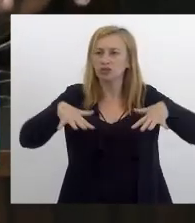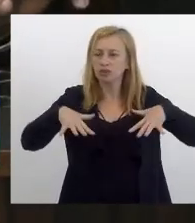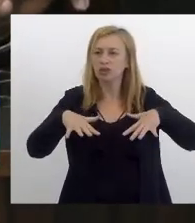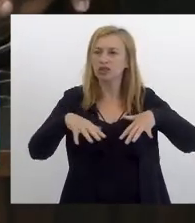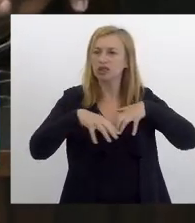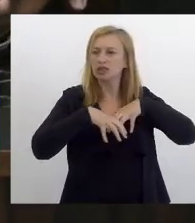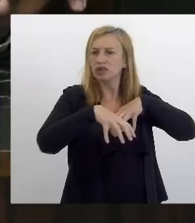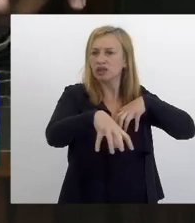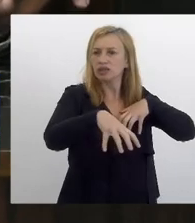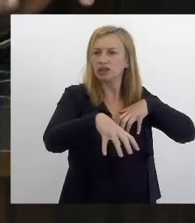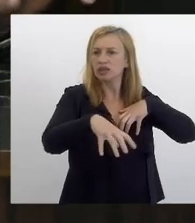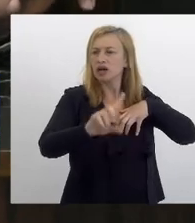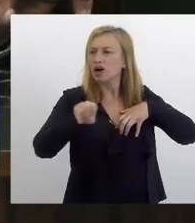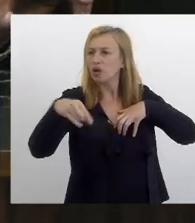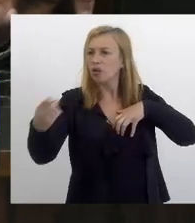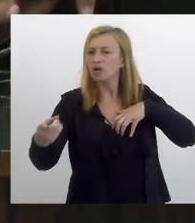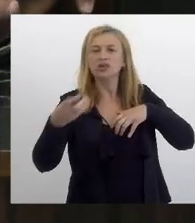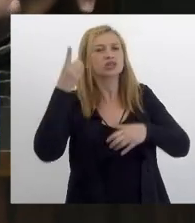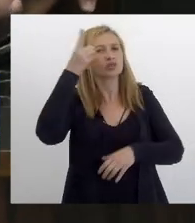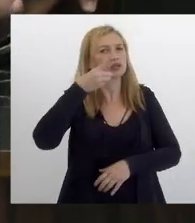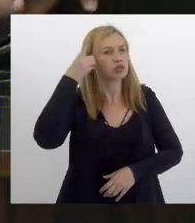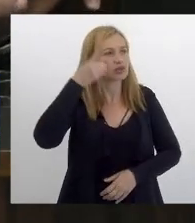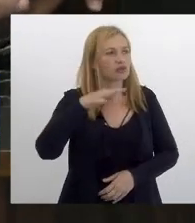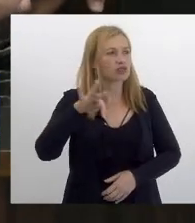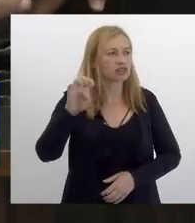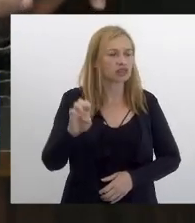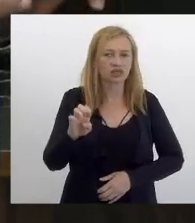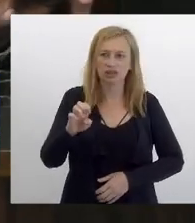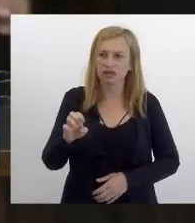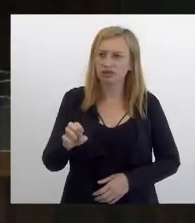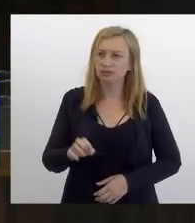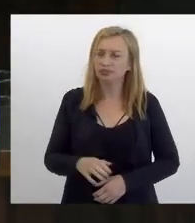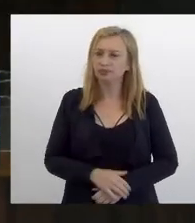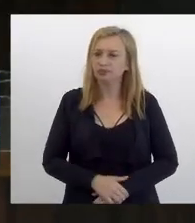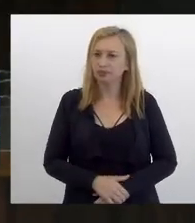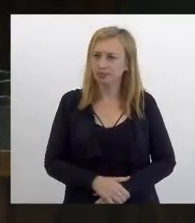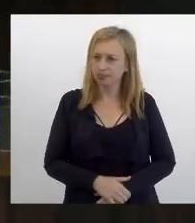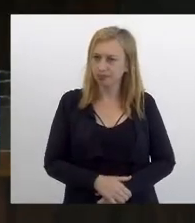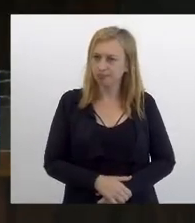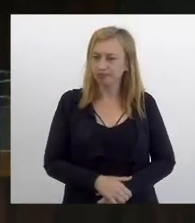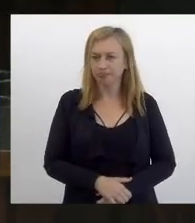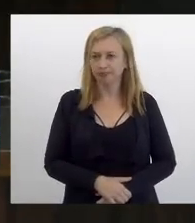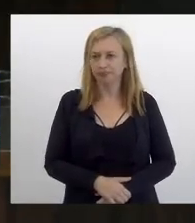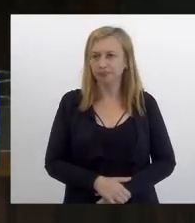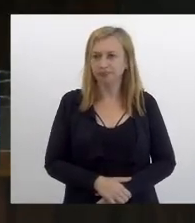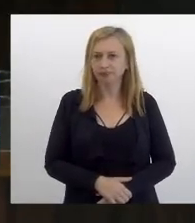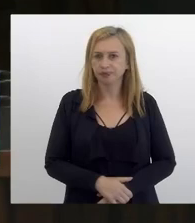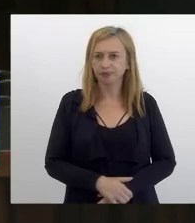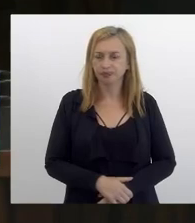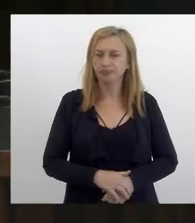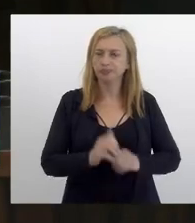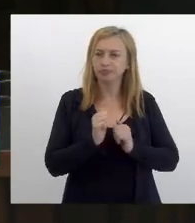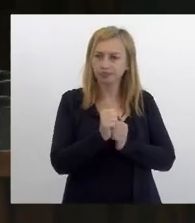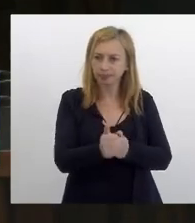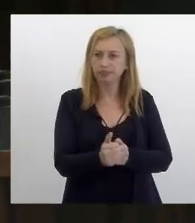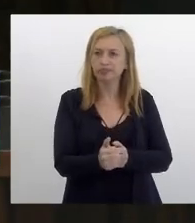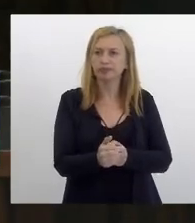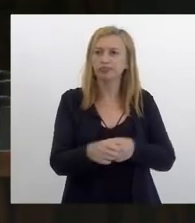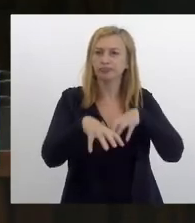autora desse projeto a deputada Franciane Mota que a deputada está acompanhando